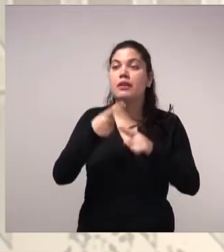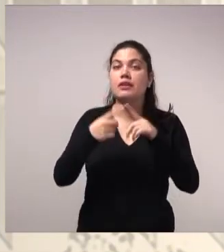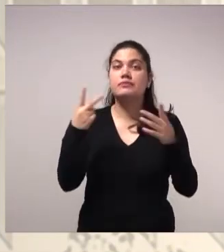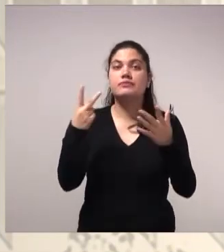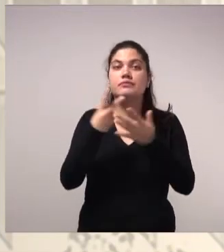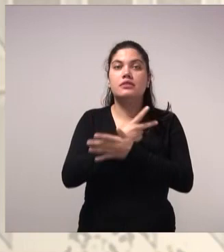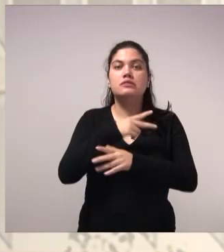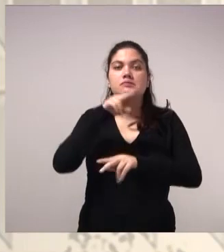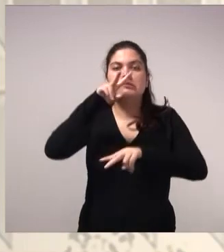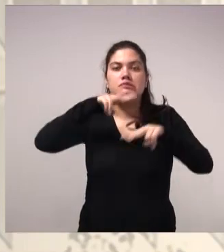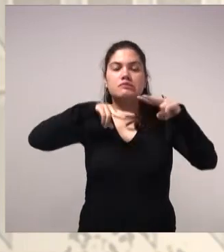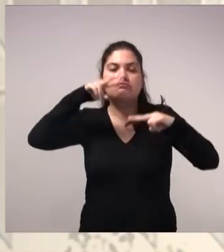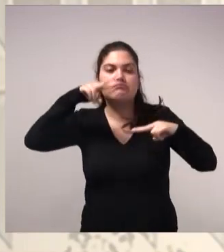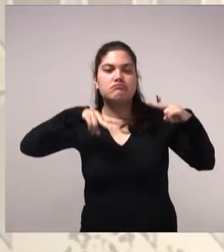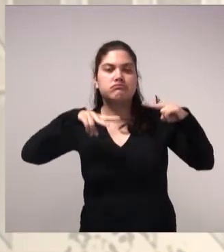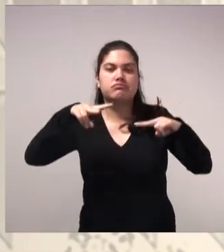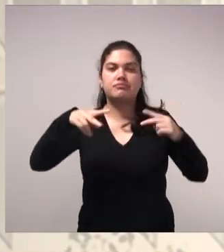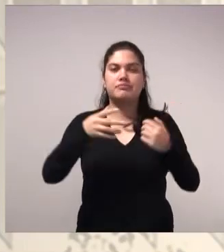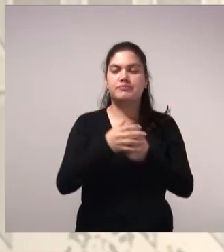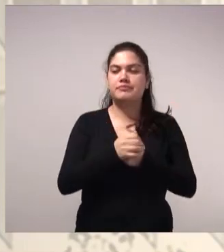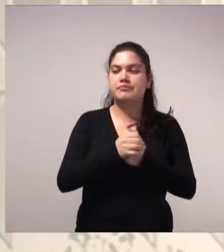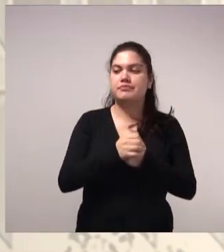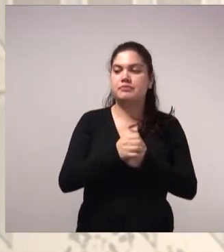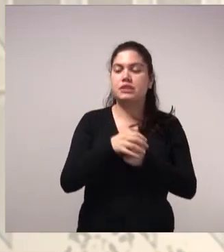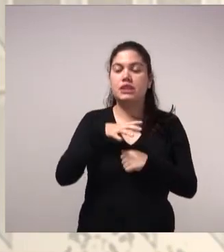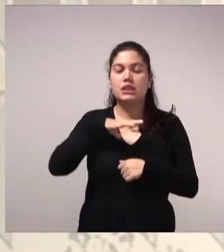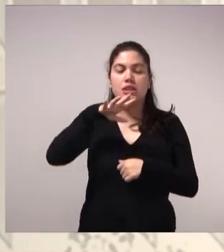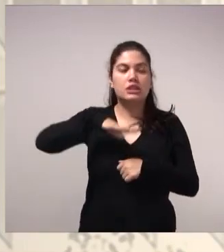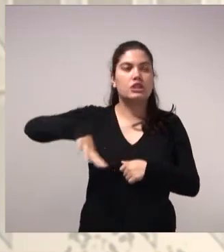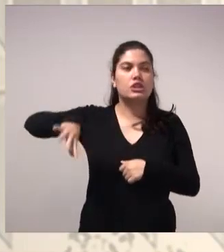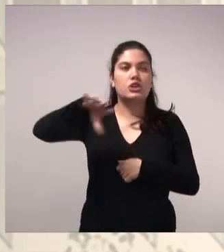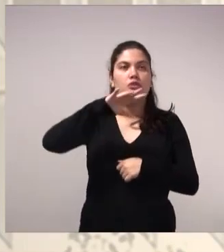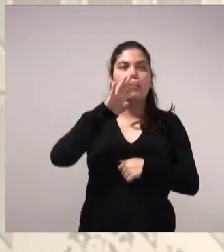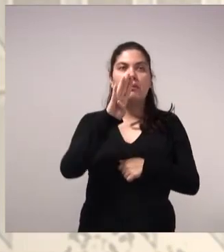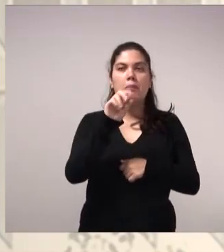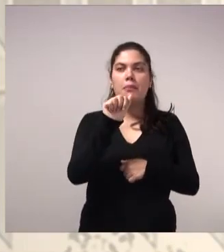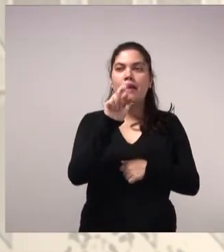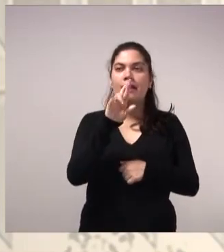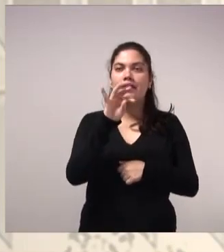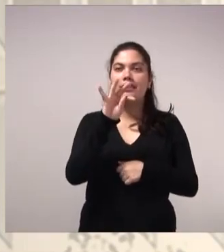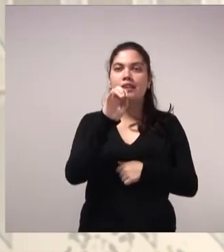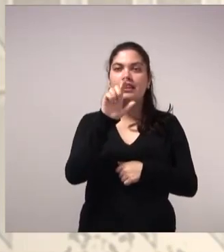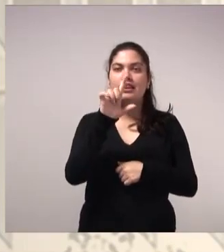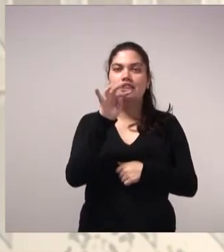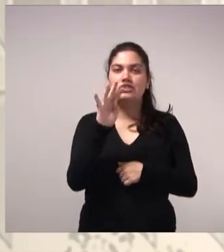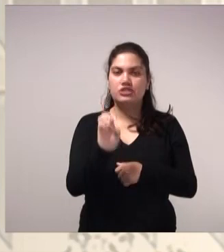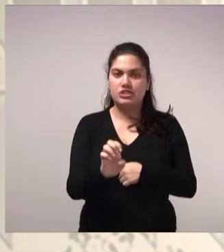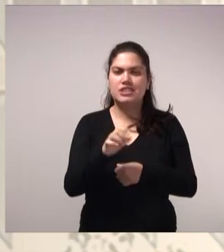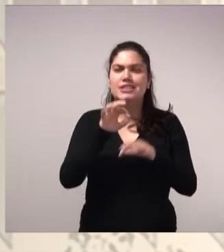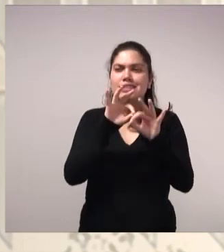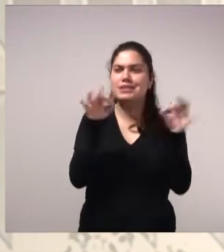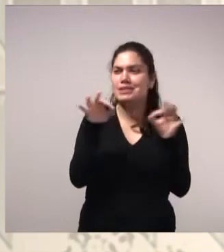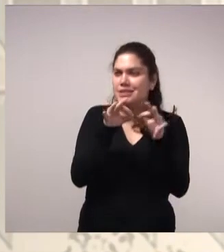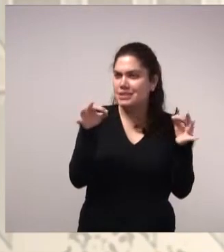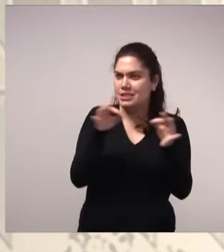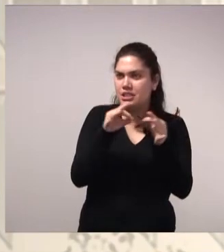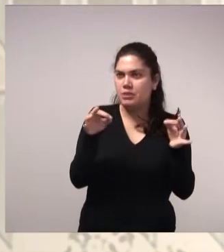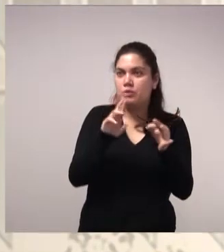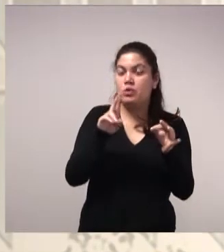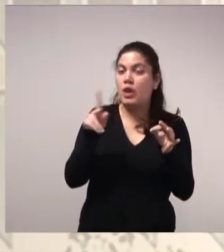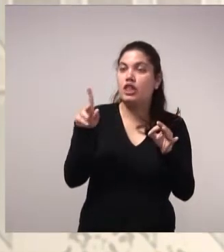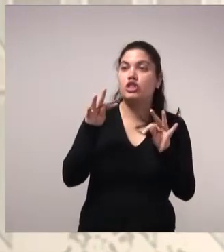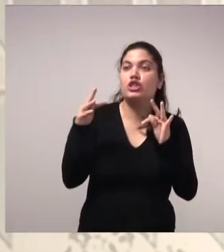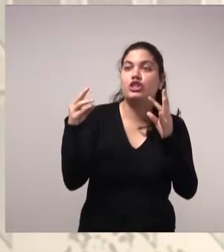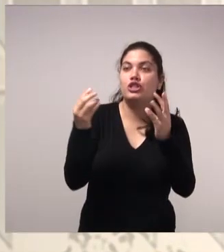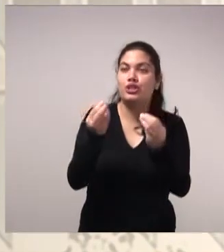tubulações a nível de barrilete, de uma forma bem simples. Mas, não são todas as situações que são